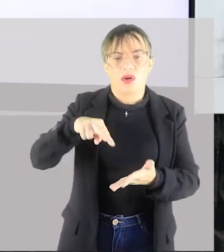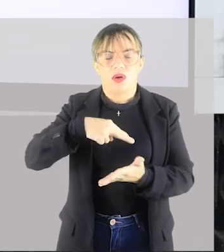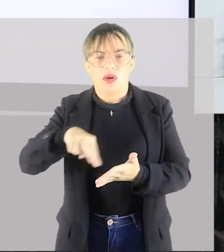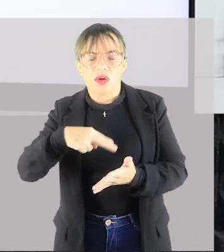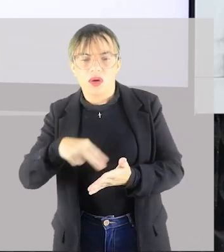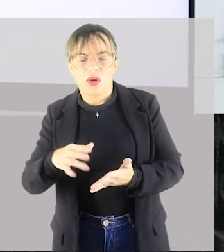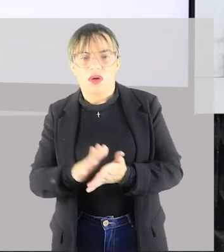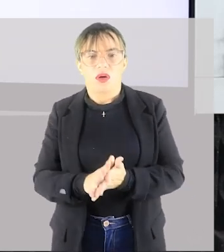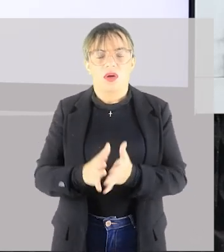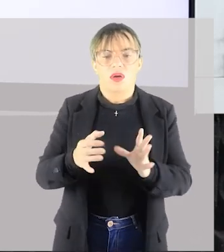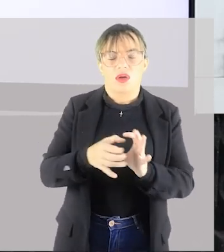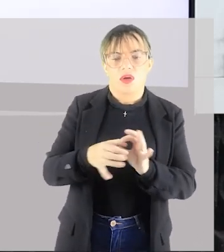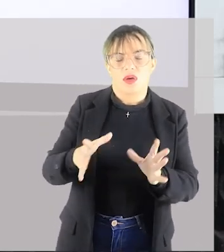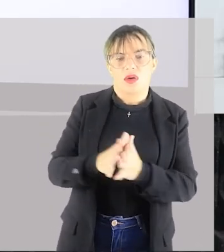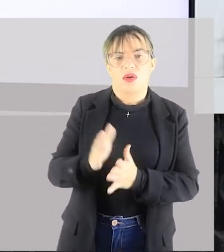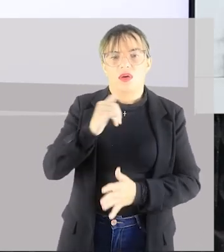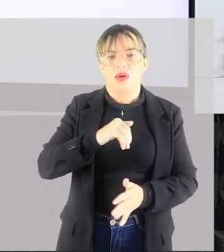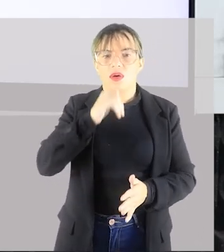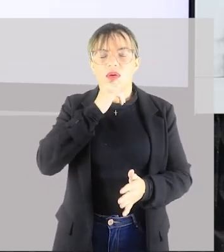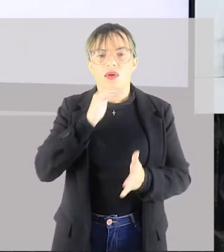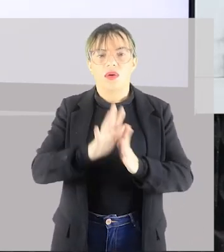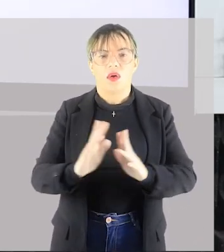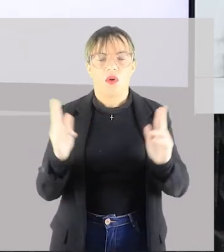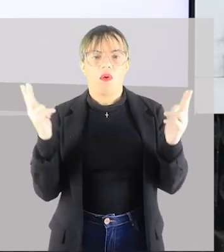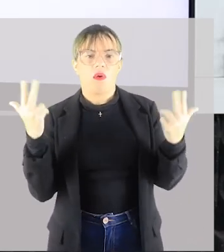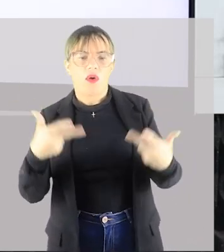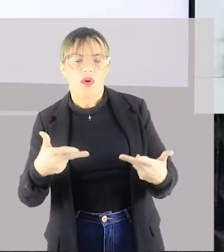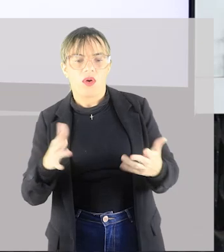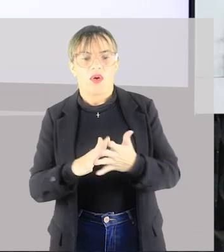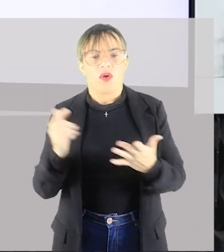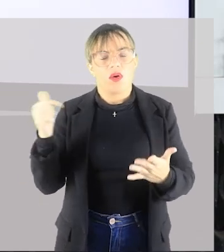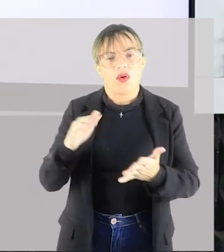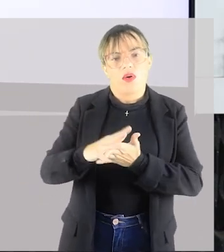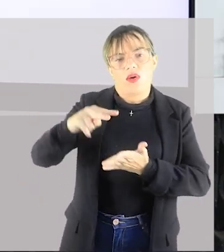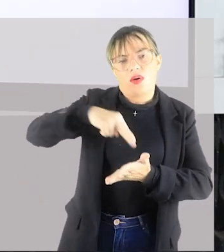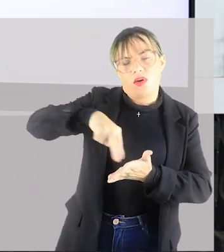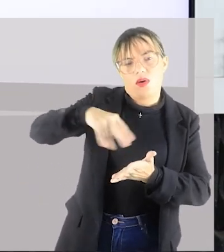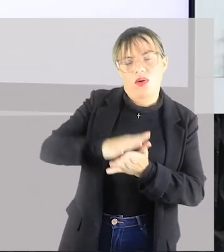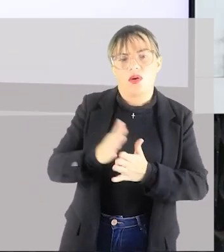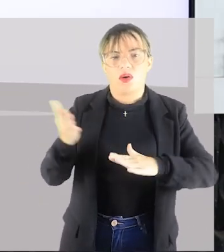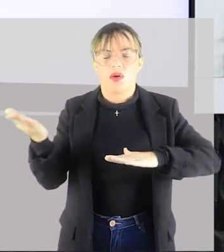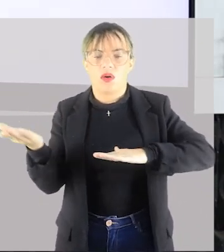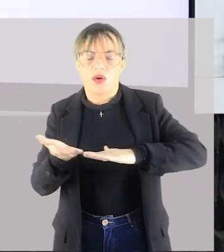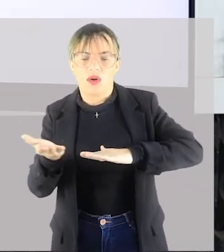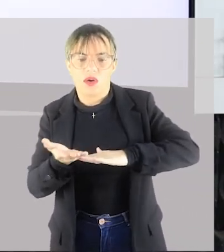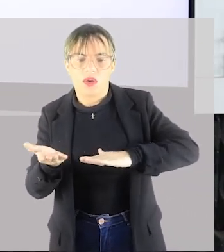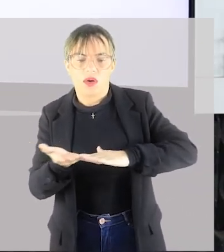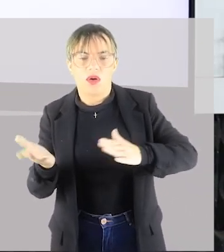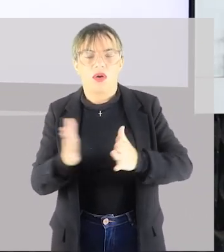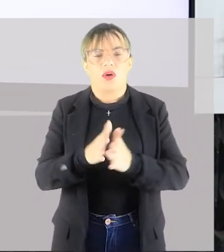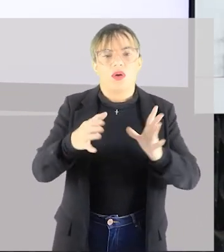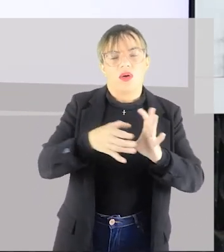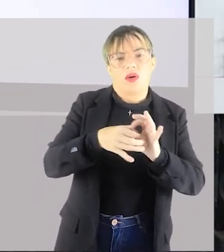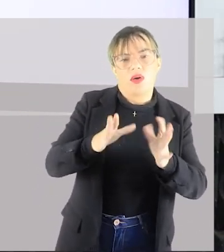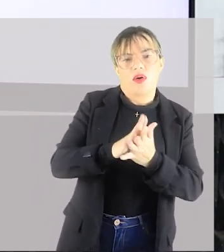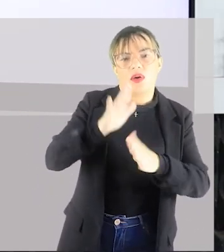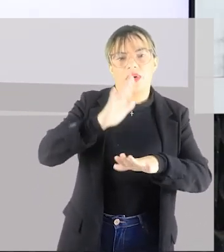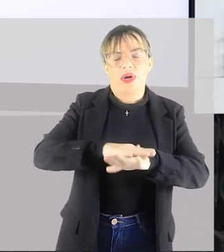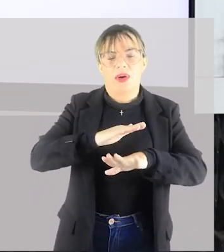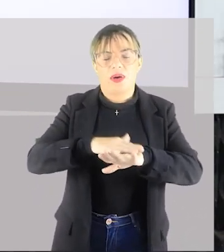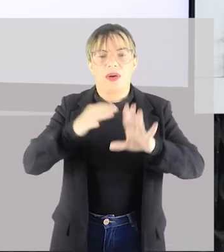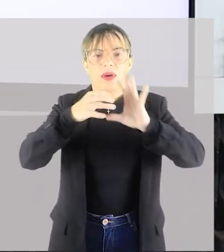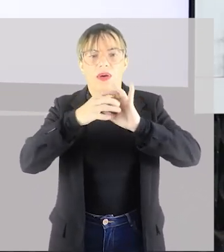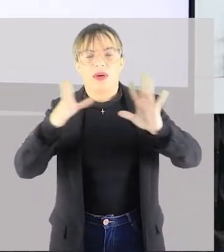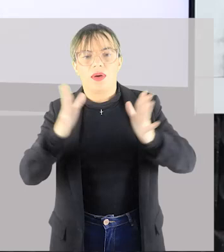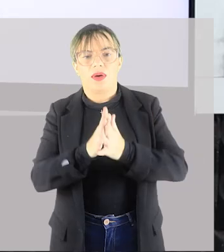hop, é um estilo de dança contemporânea, as danças são mais improvisadas, mas elas têm um teor